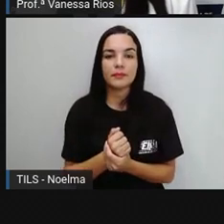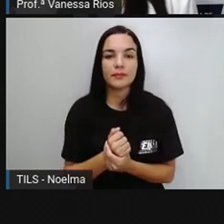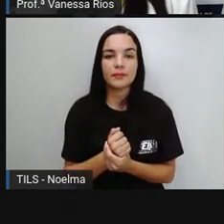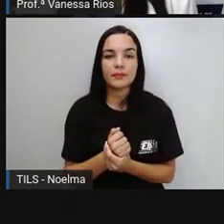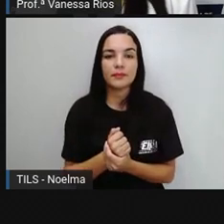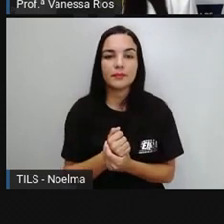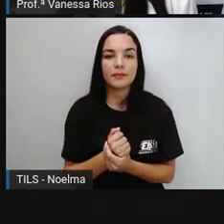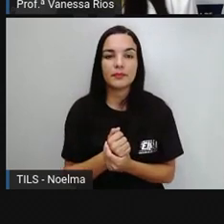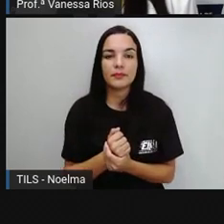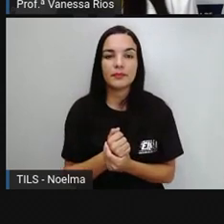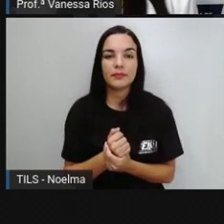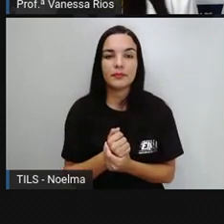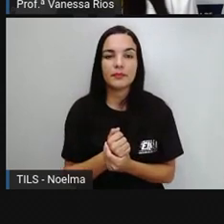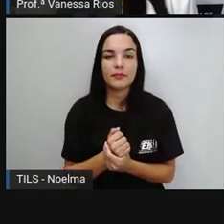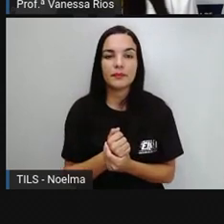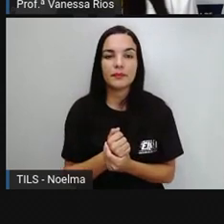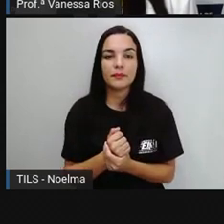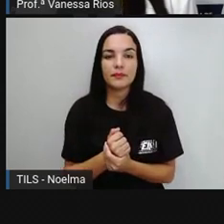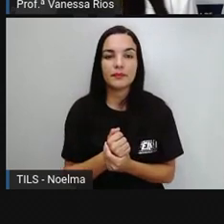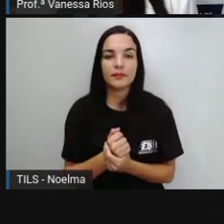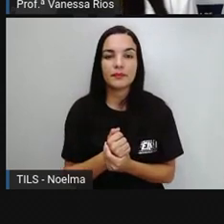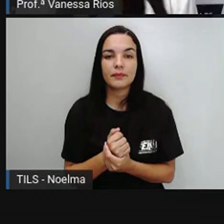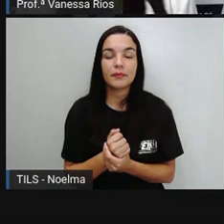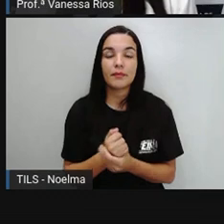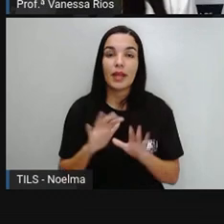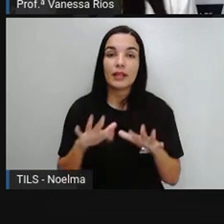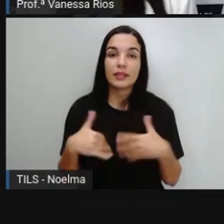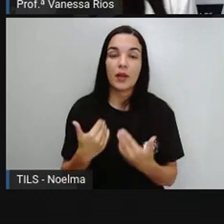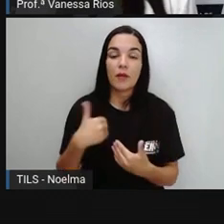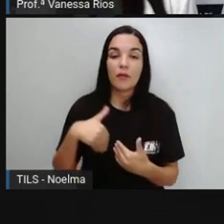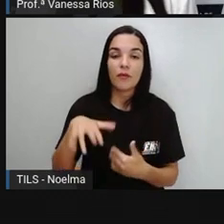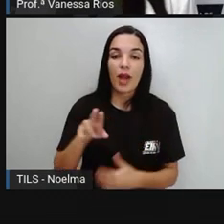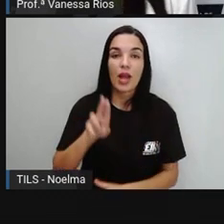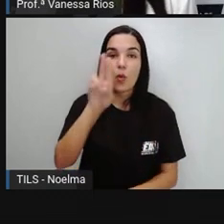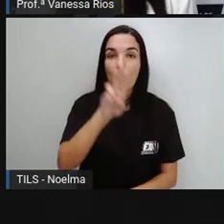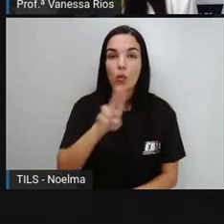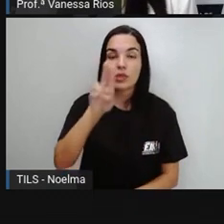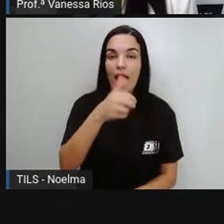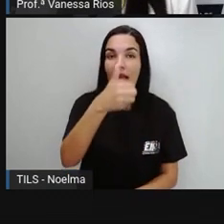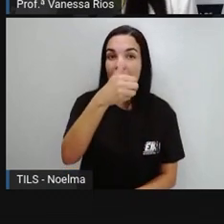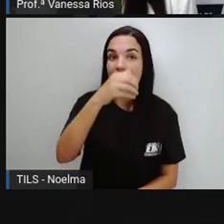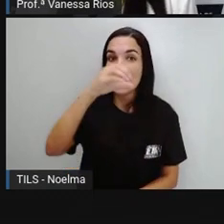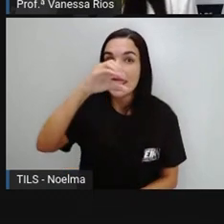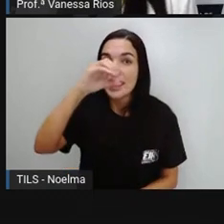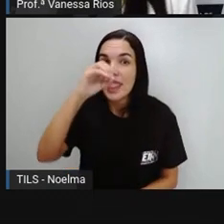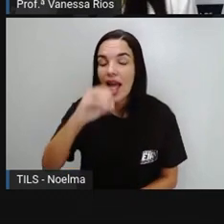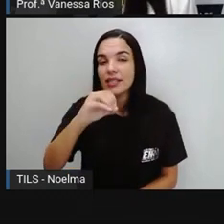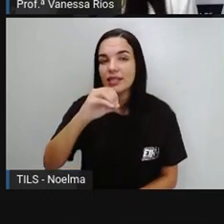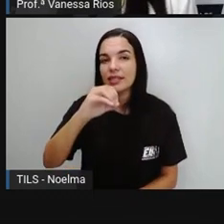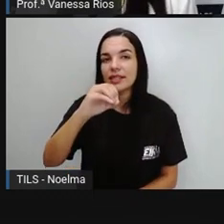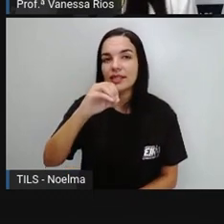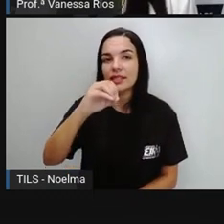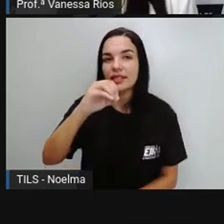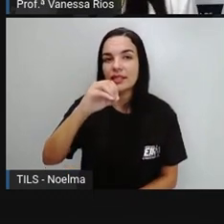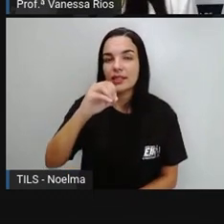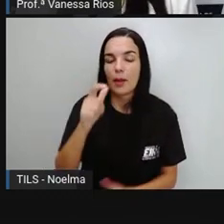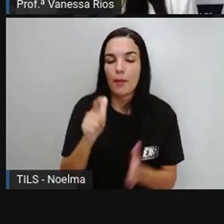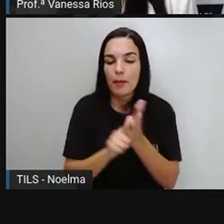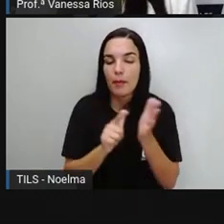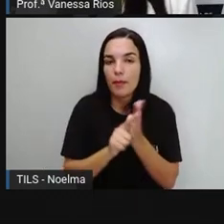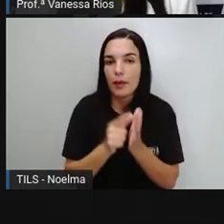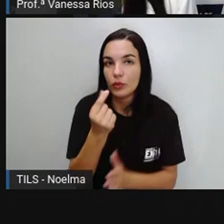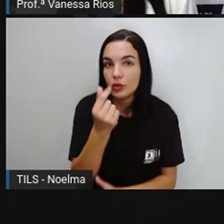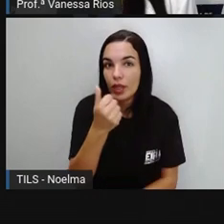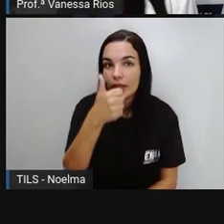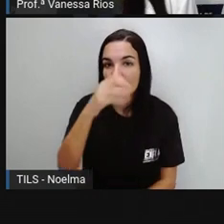8 9 10 Então com 10 Notas de 100 Com 10 cédulas De 100 Ele consegue Compor